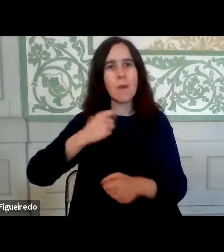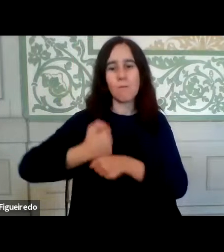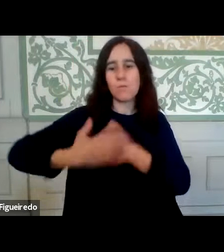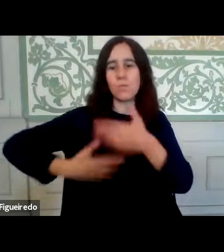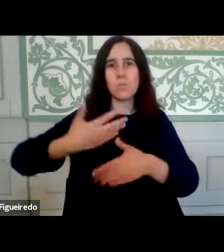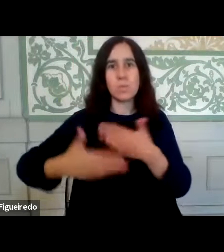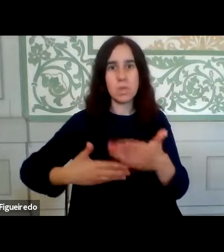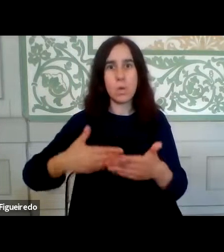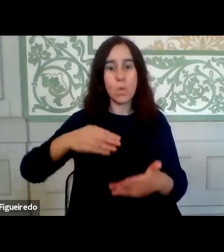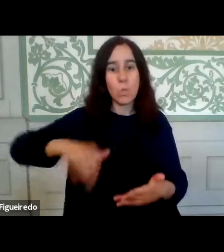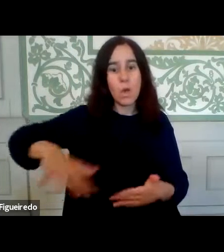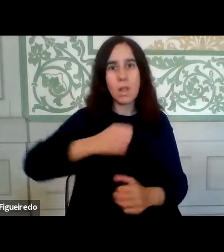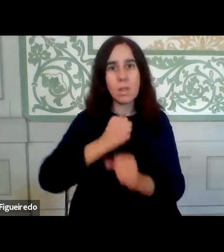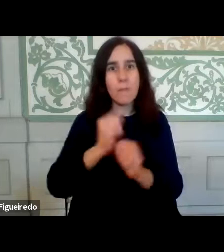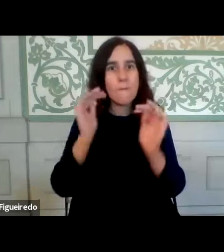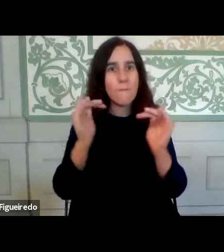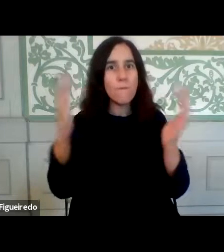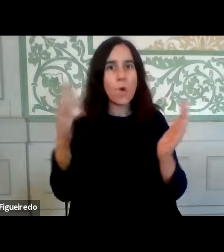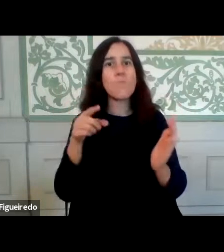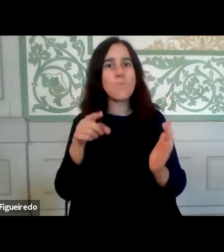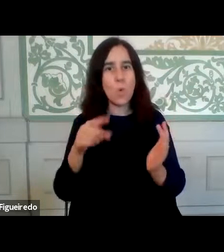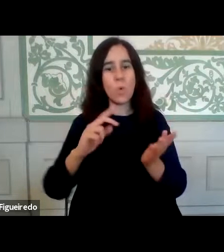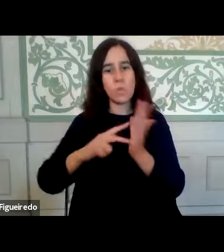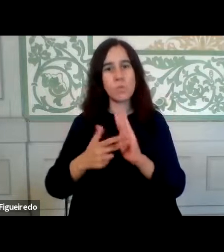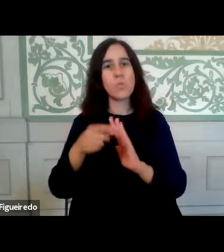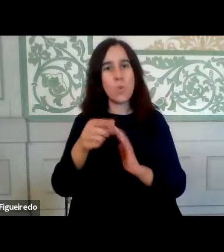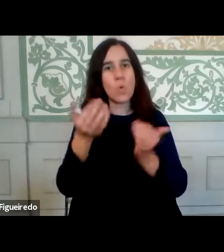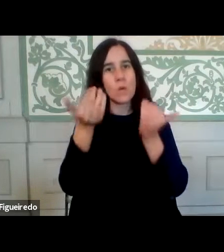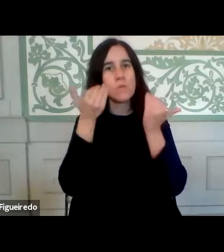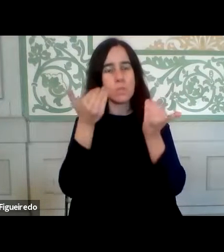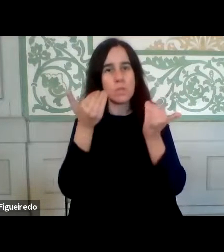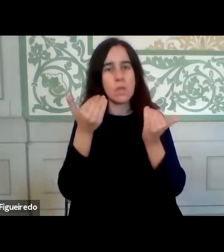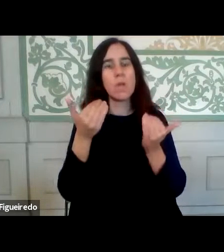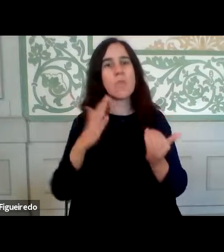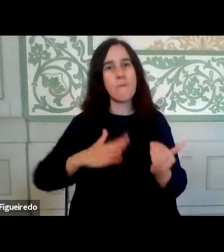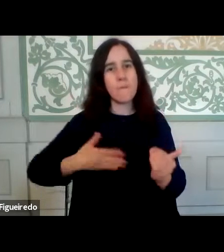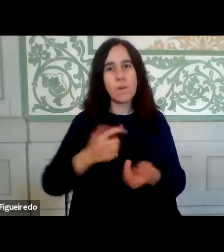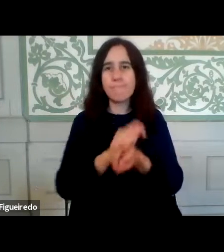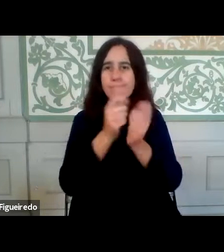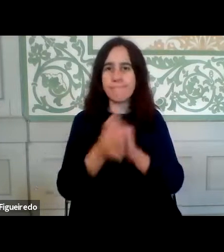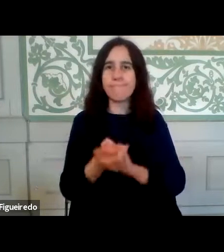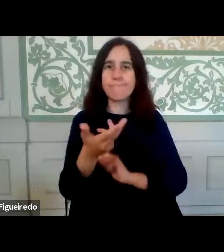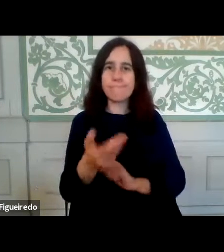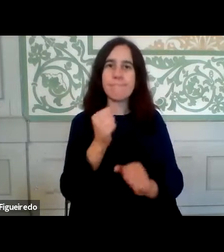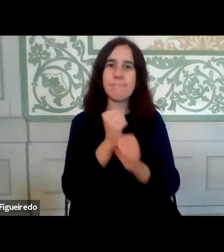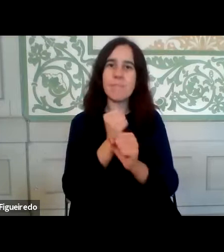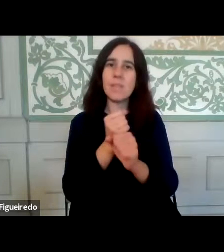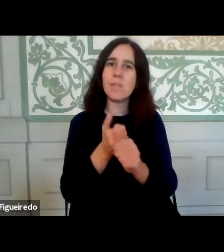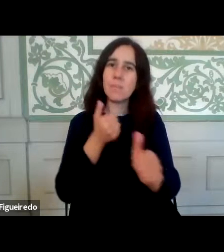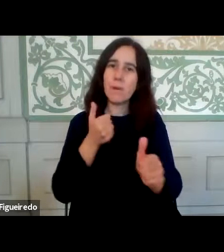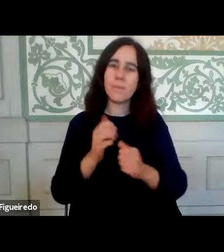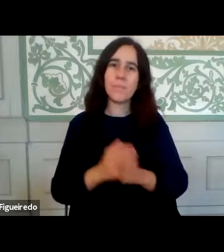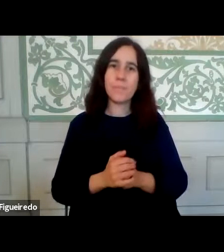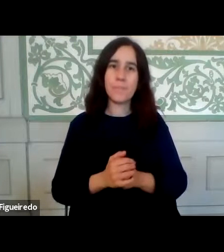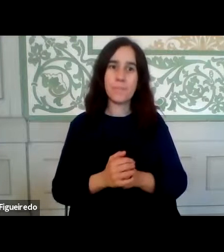fora do local de trabalho e através de tecnologias de informação passassem para a modalidade de teletrabalho. A